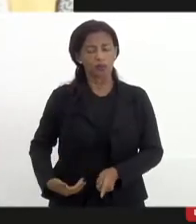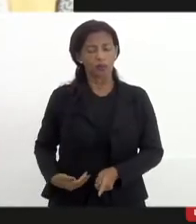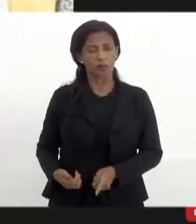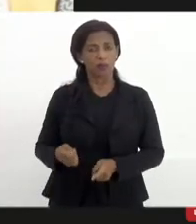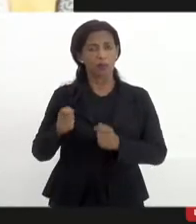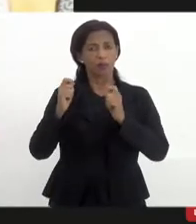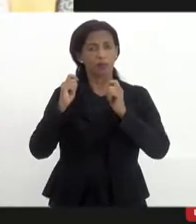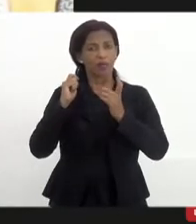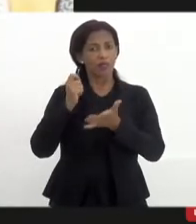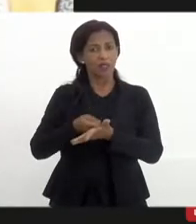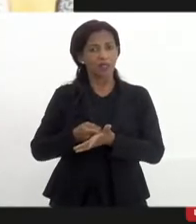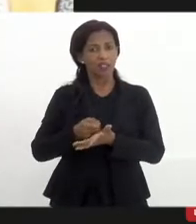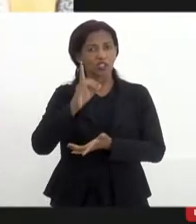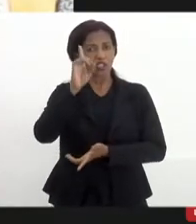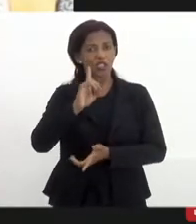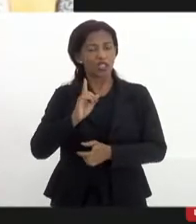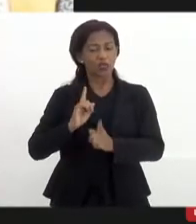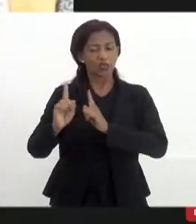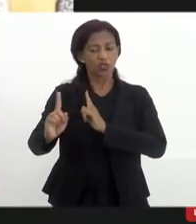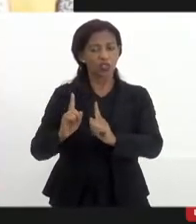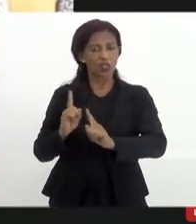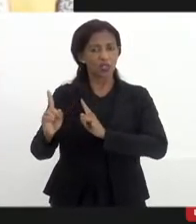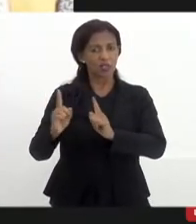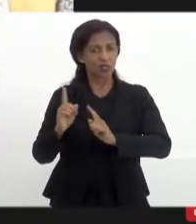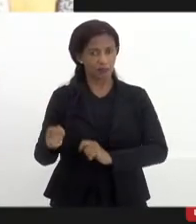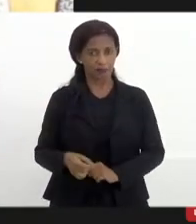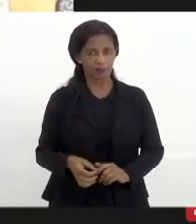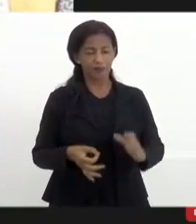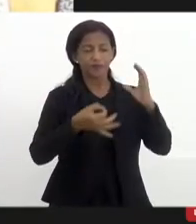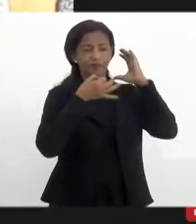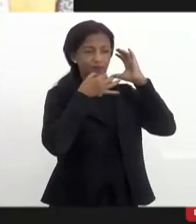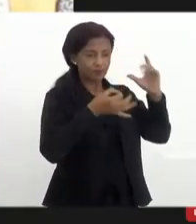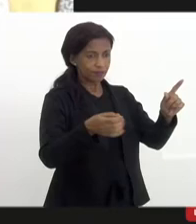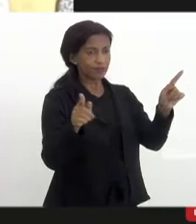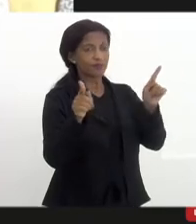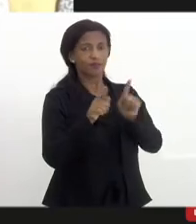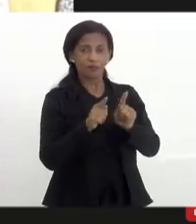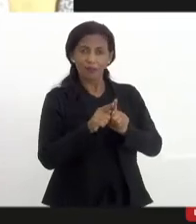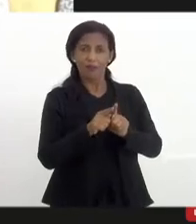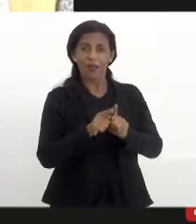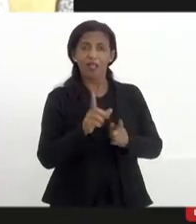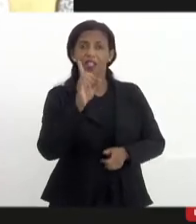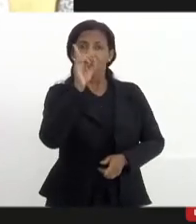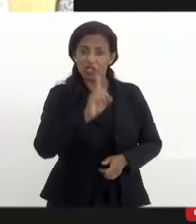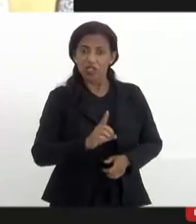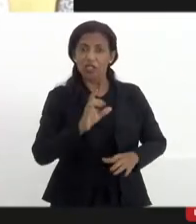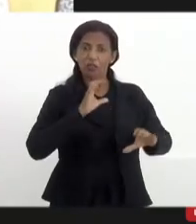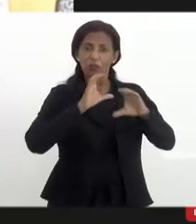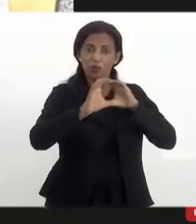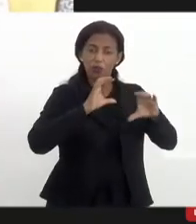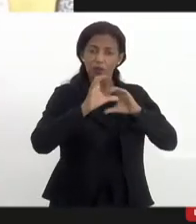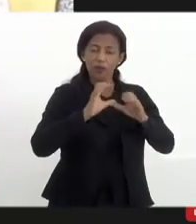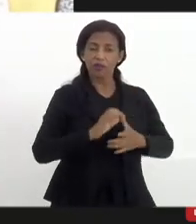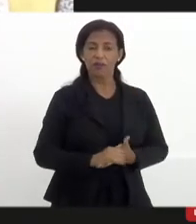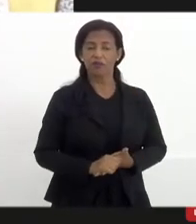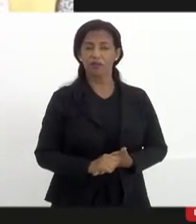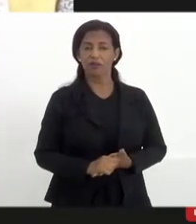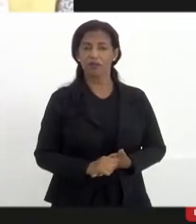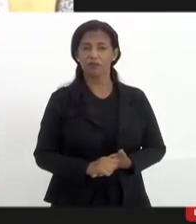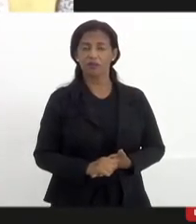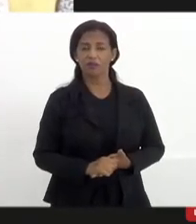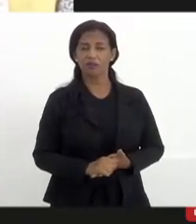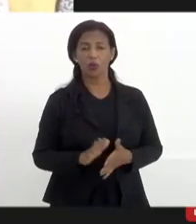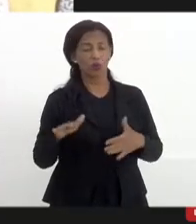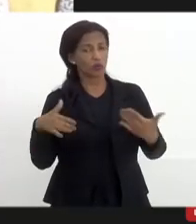o direito de ir e vir, a rádio comunitária é uma concessão pública para garantir o direito à comunicação, ou seja,